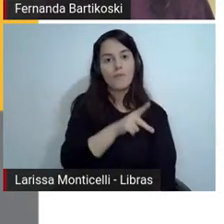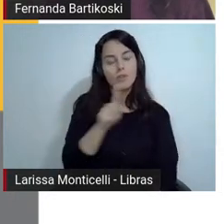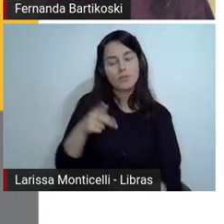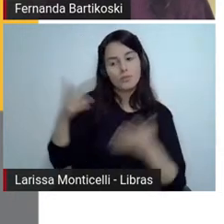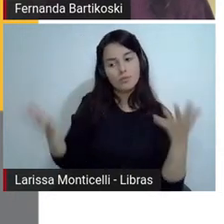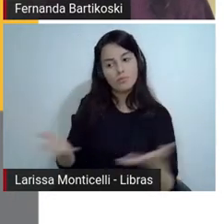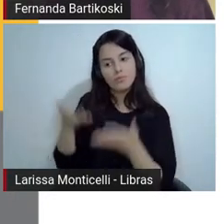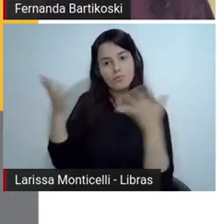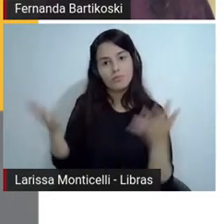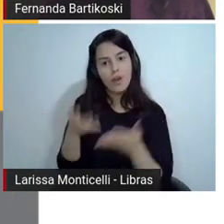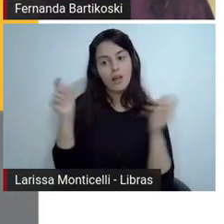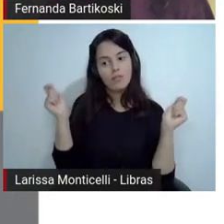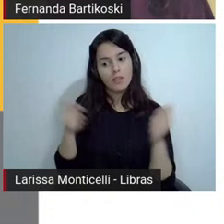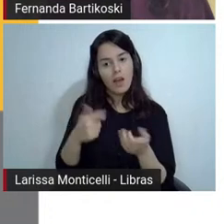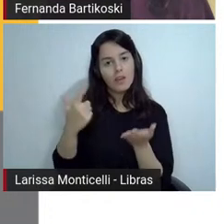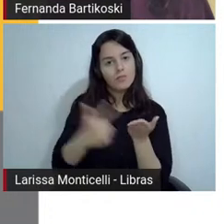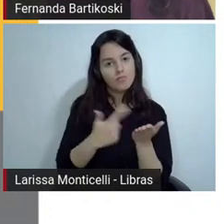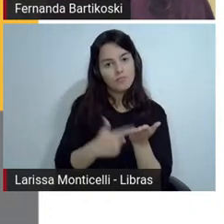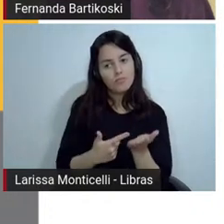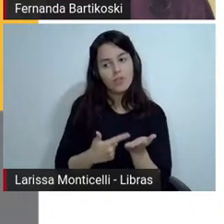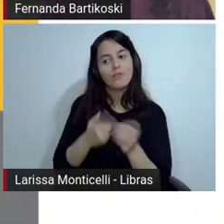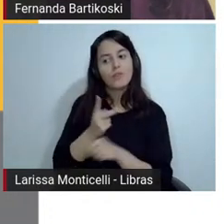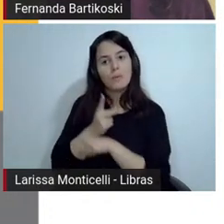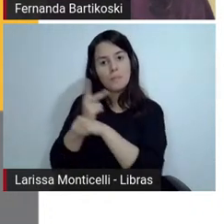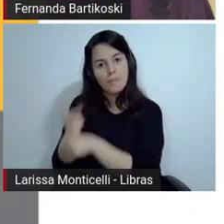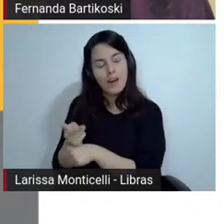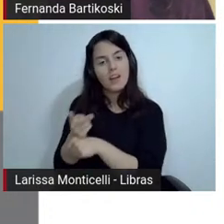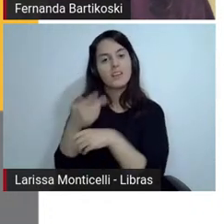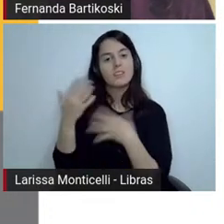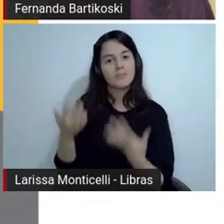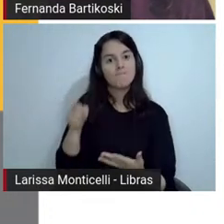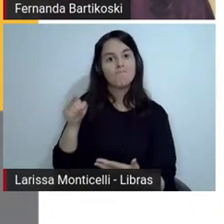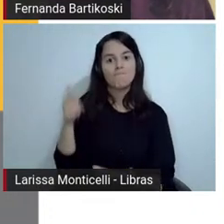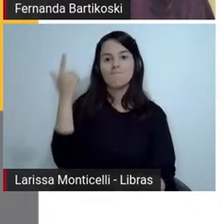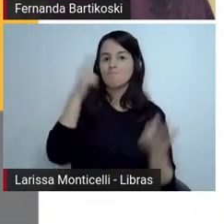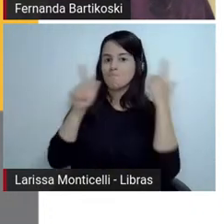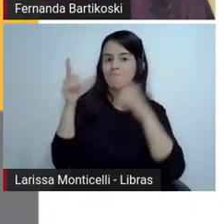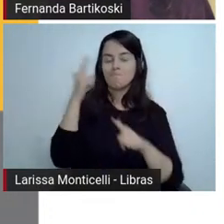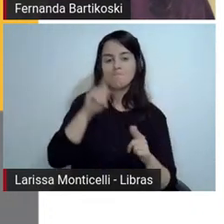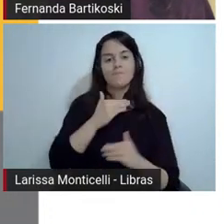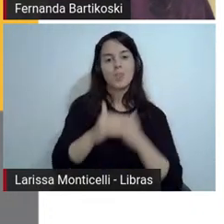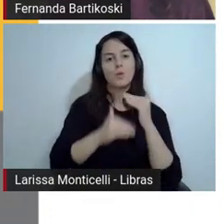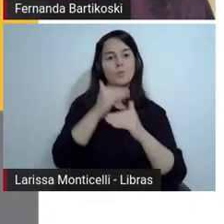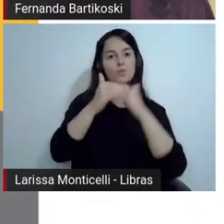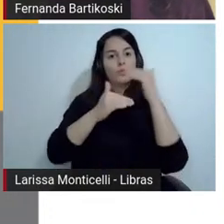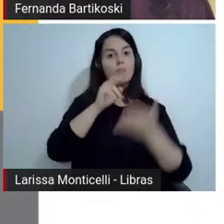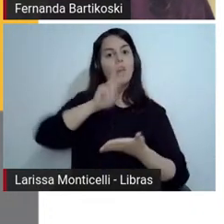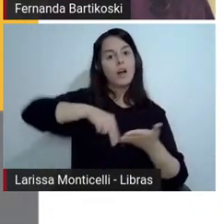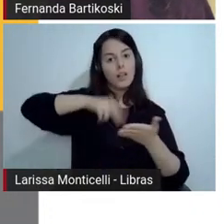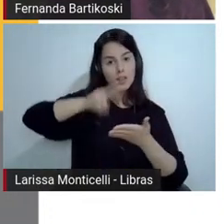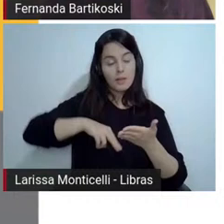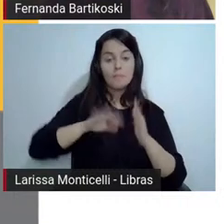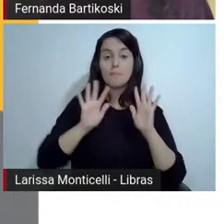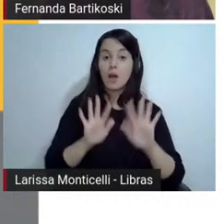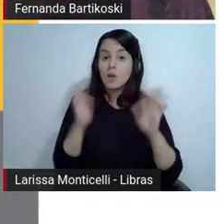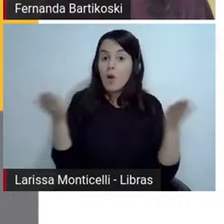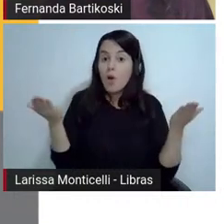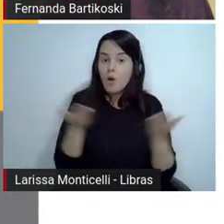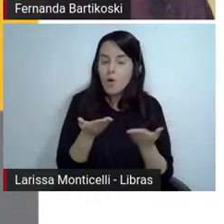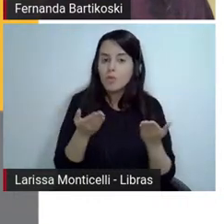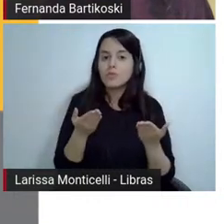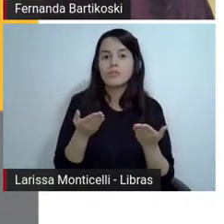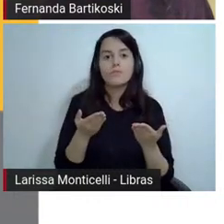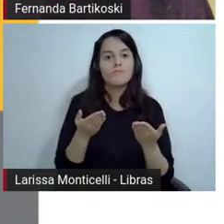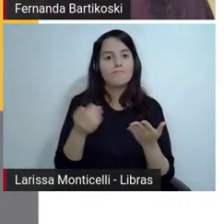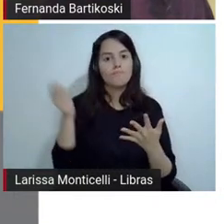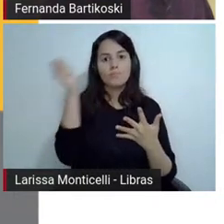possibilitaram isso. Mas, hoje em dia, com tantas outras possibilidades, talvez a gente tenha que